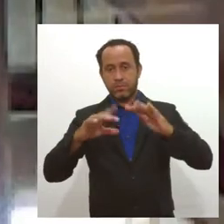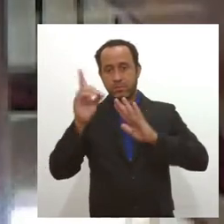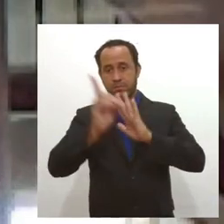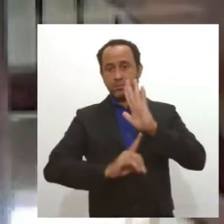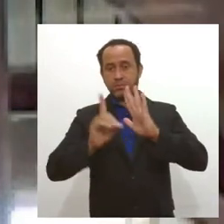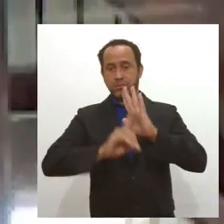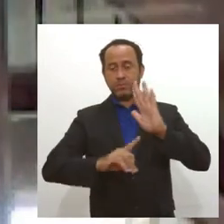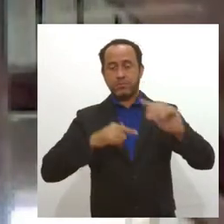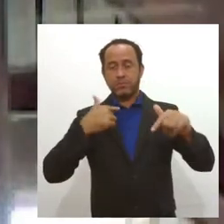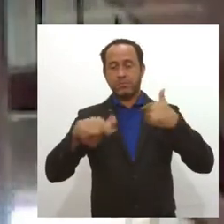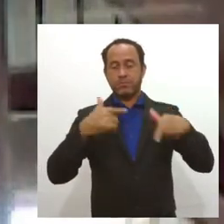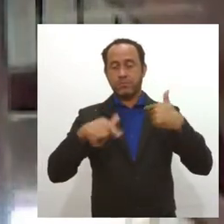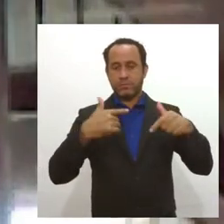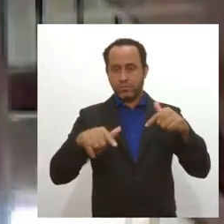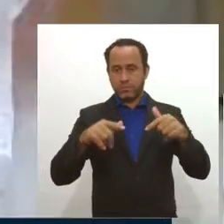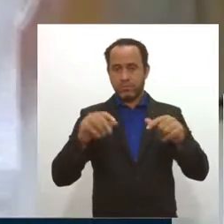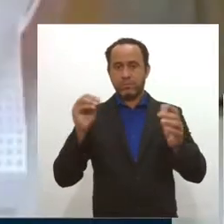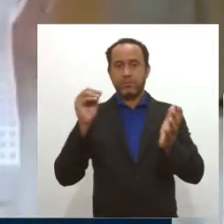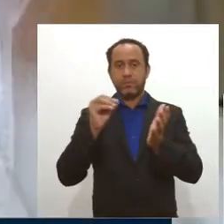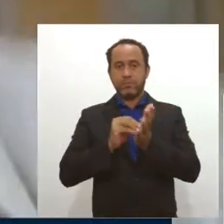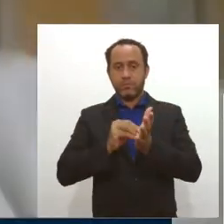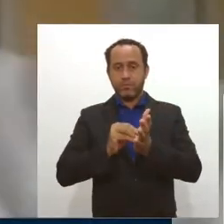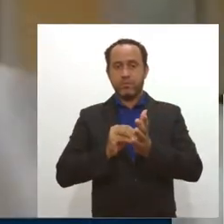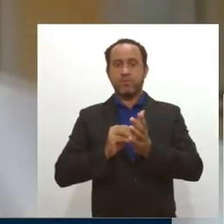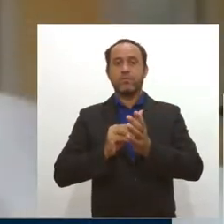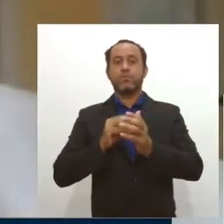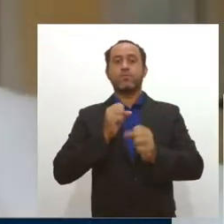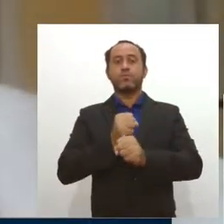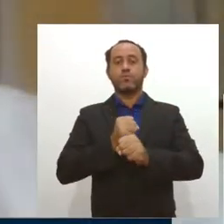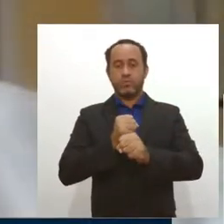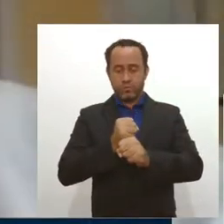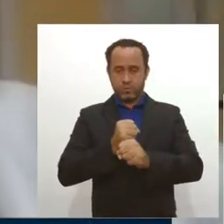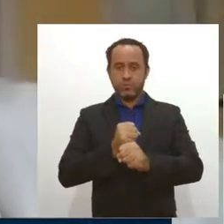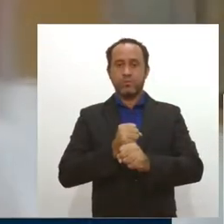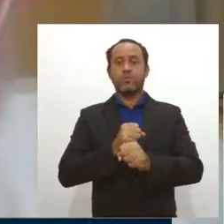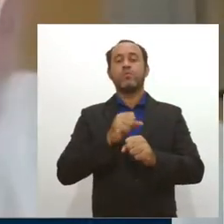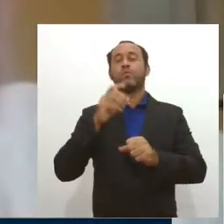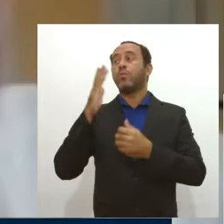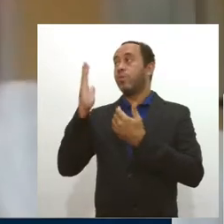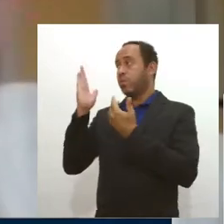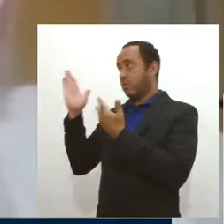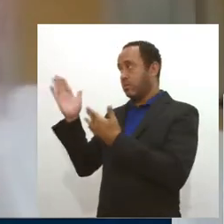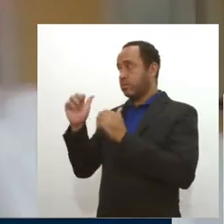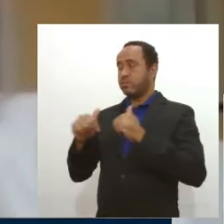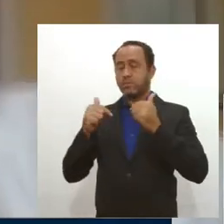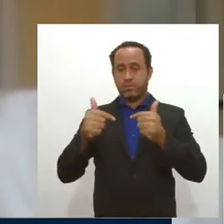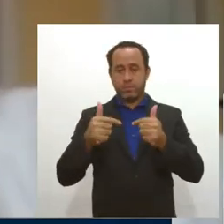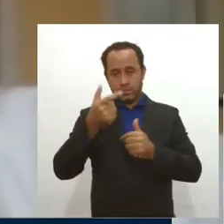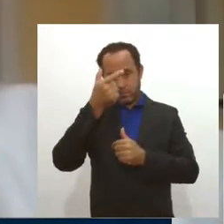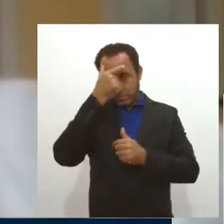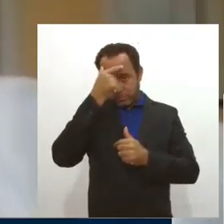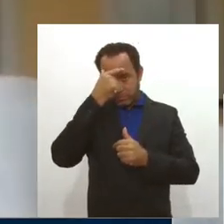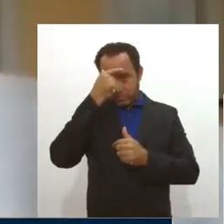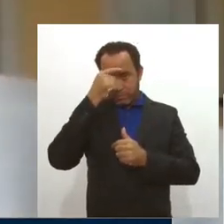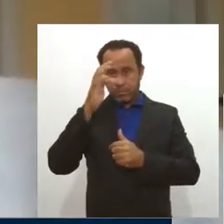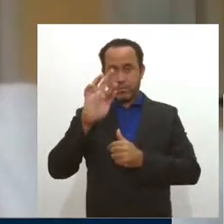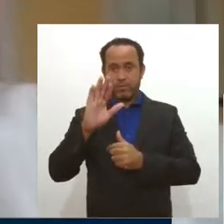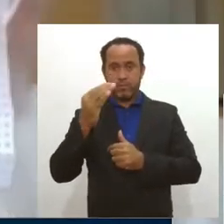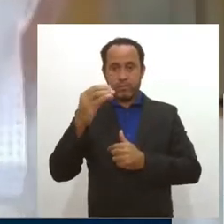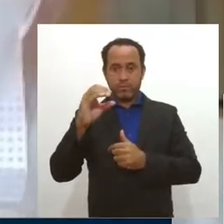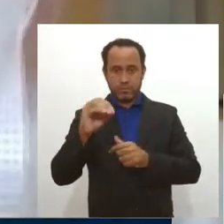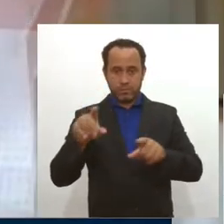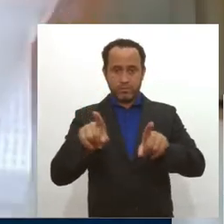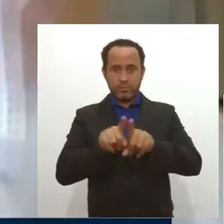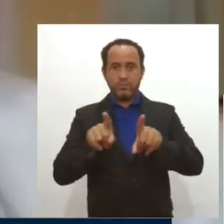trabalhistas realizada nos últimos anos. Outro deputado que destacou o Dia Nacional de Luta e Conscientização foi Francisco Gualberto.